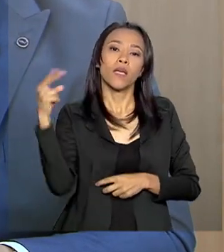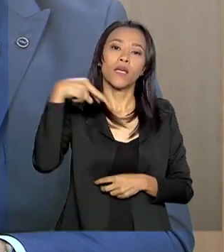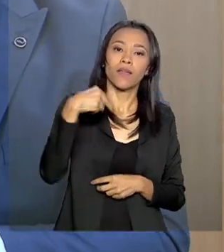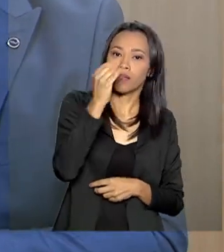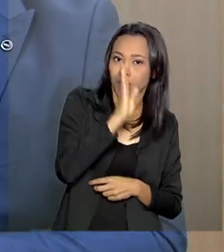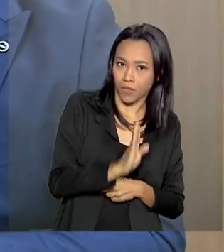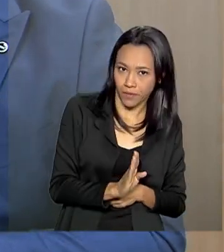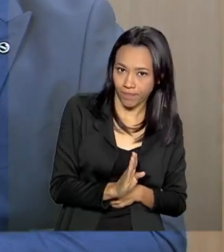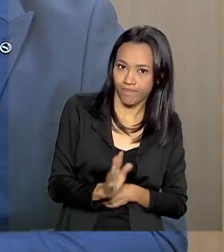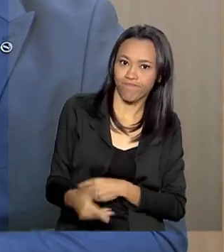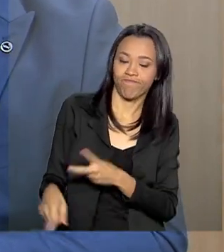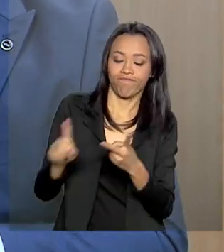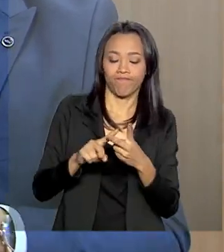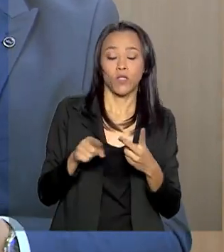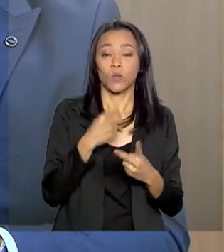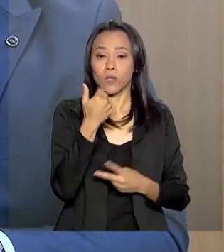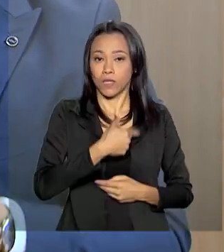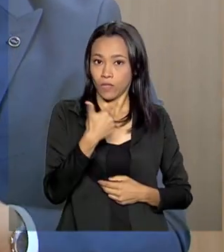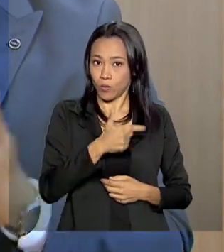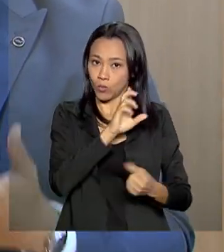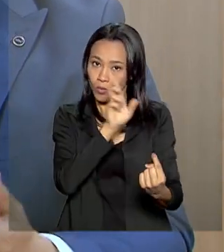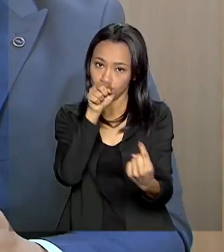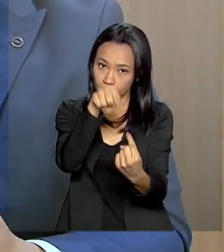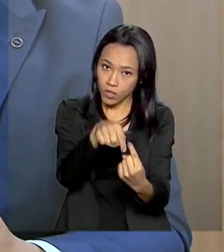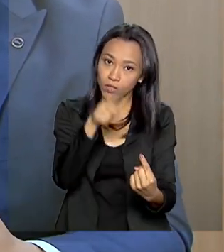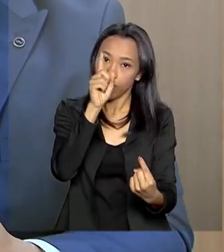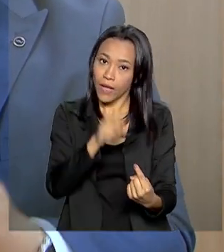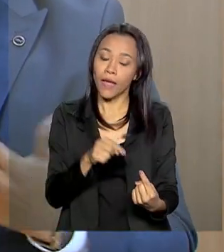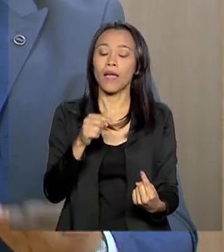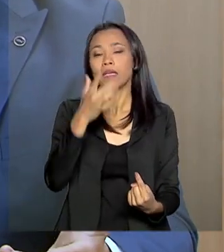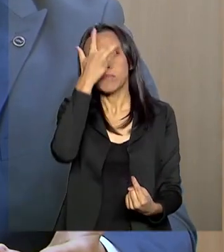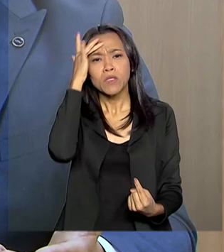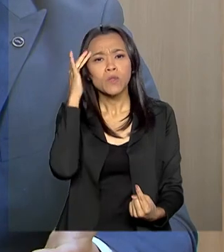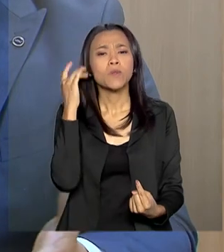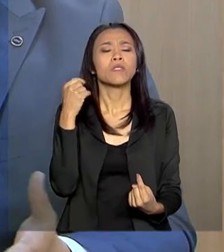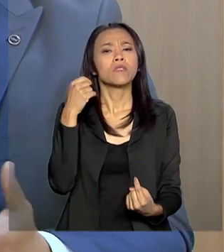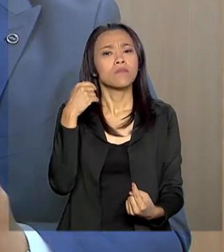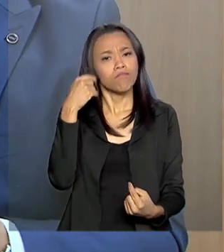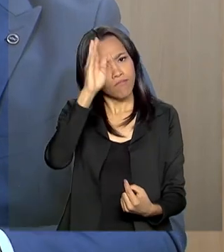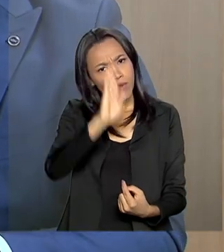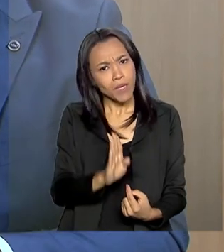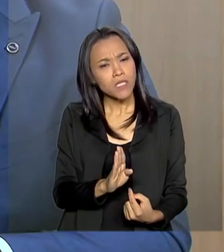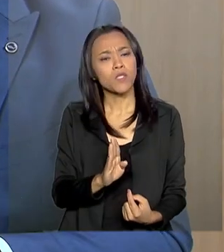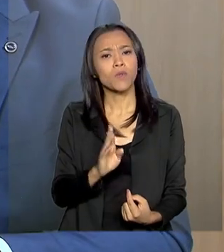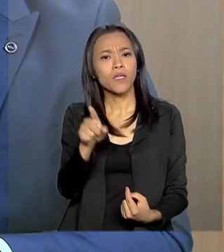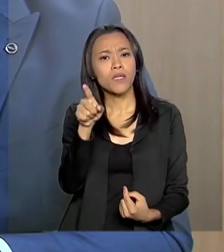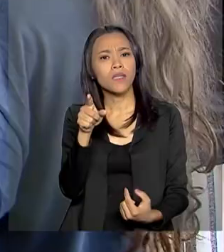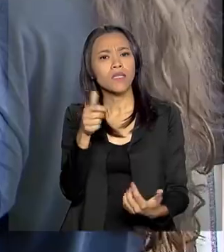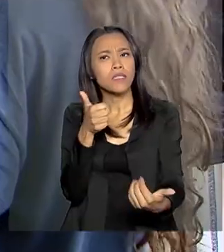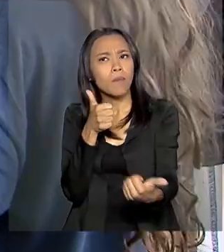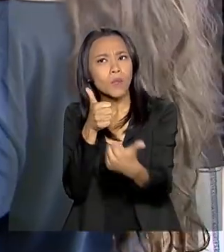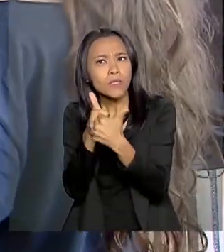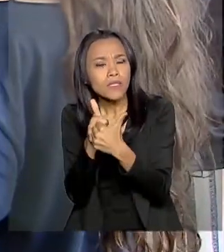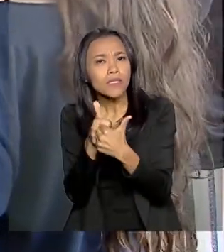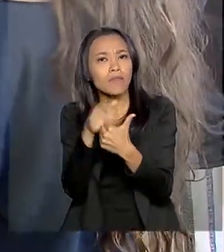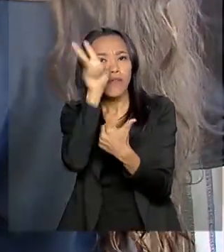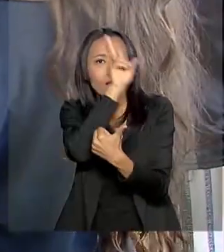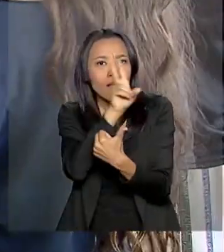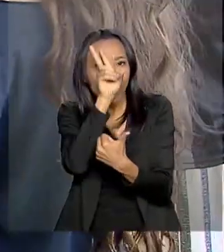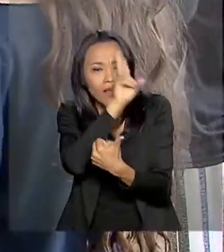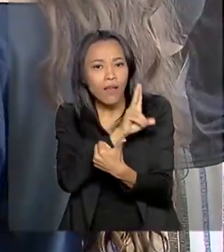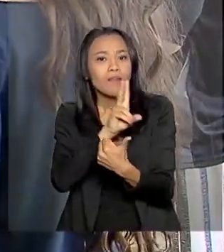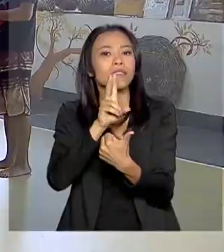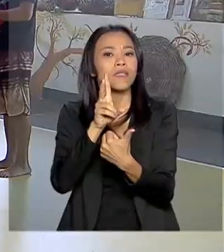E o segundo enfoque é quanto aos nossos brasileiros que lá estão, que se aproximam do nosso país e conseguem